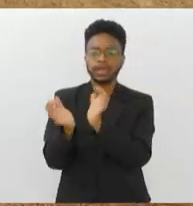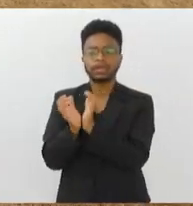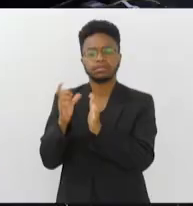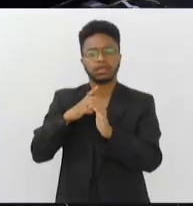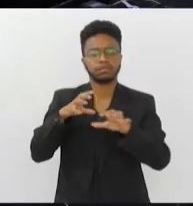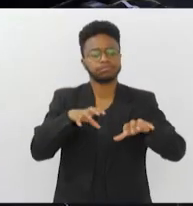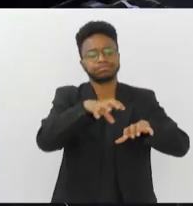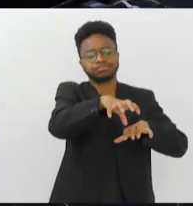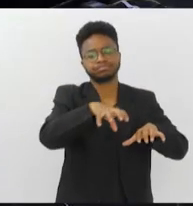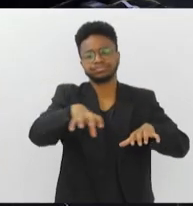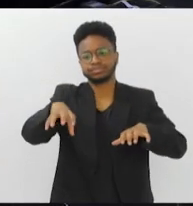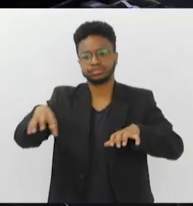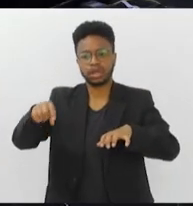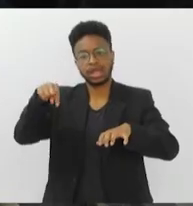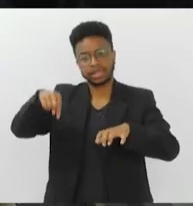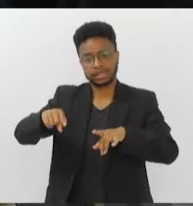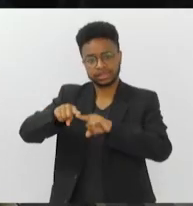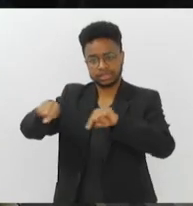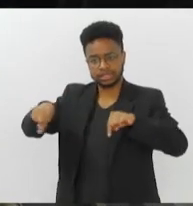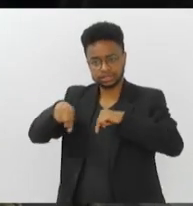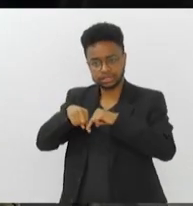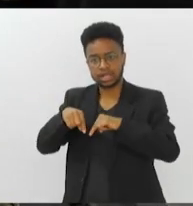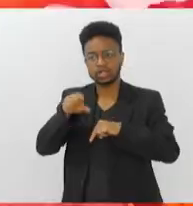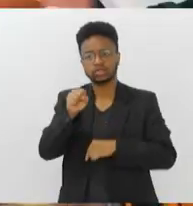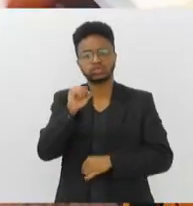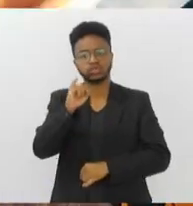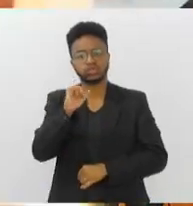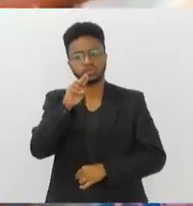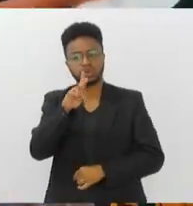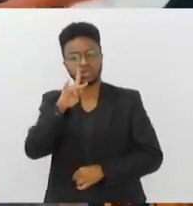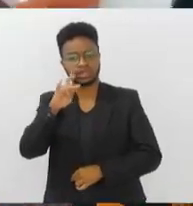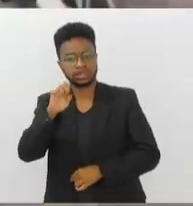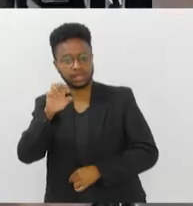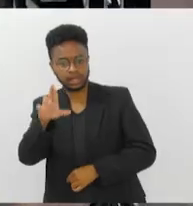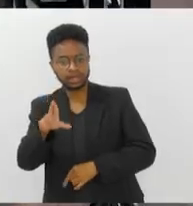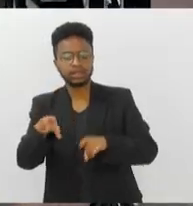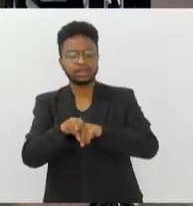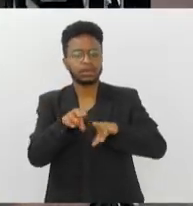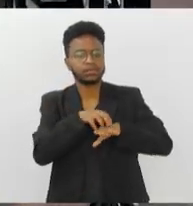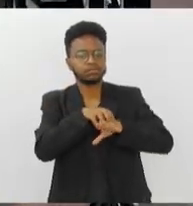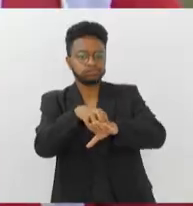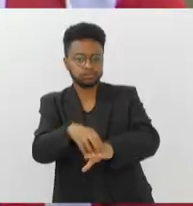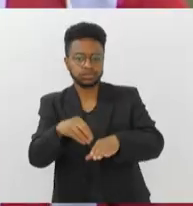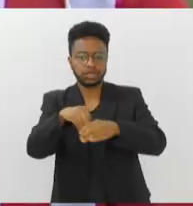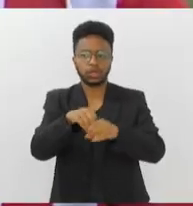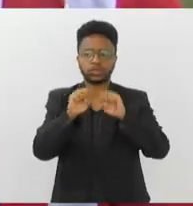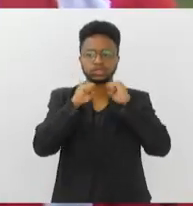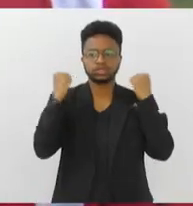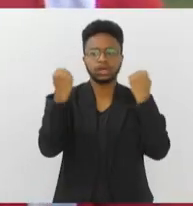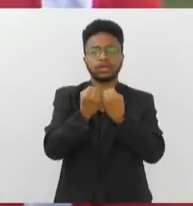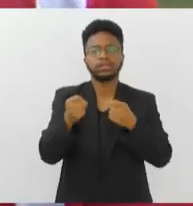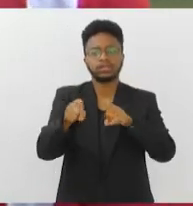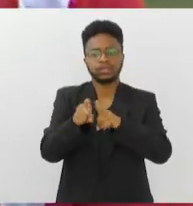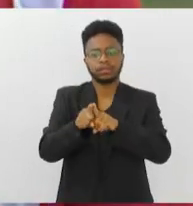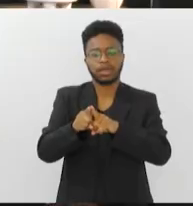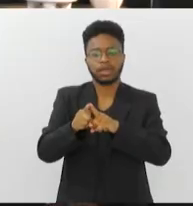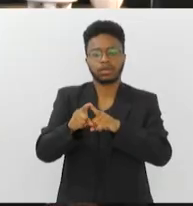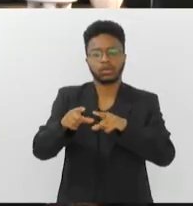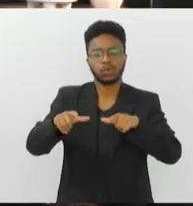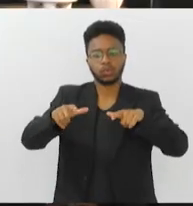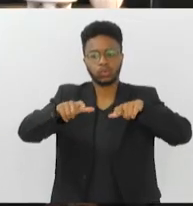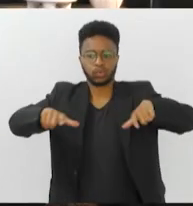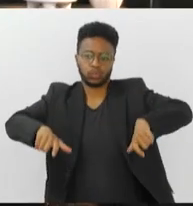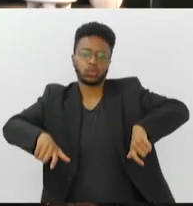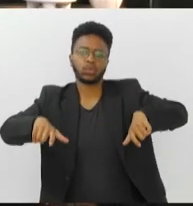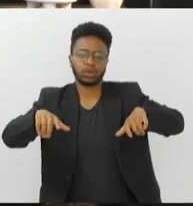frentes, no estúdio, no suíter, na unidade móvel lá no estádio e no campo, é claro. Eu